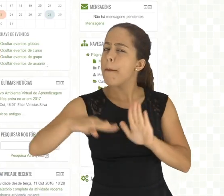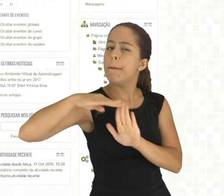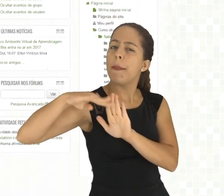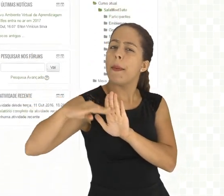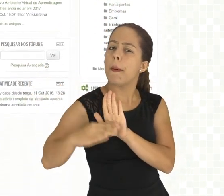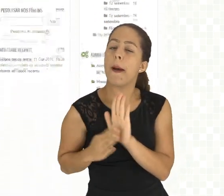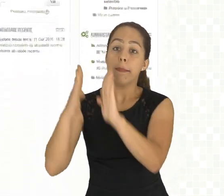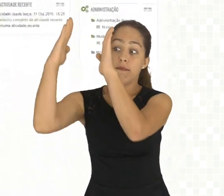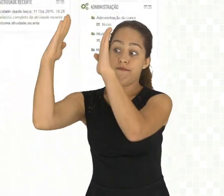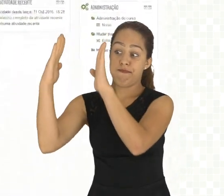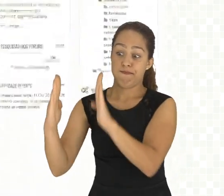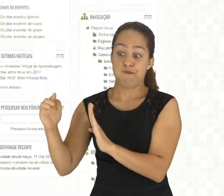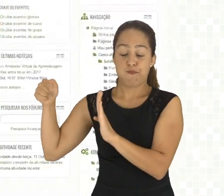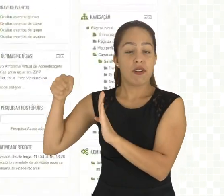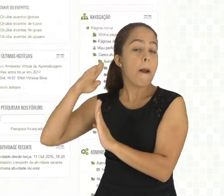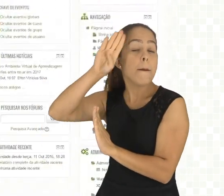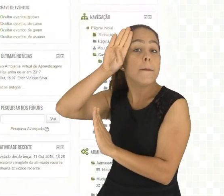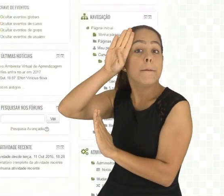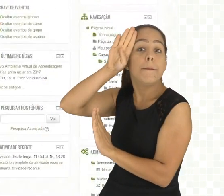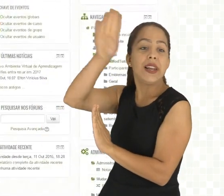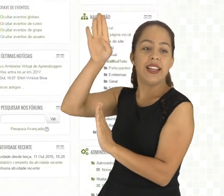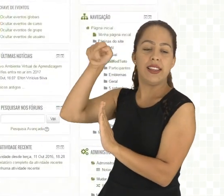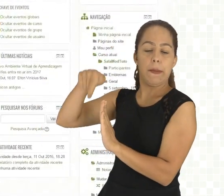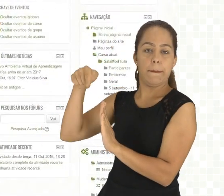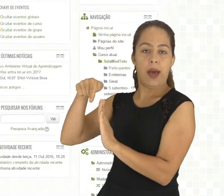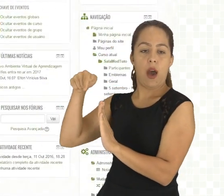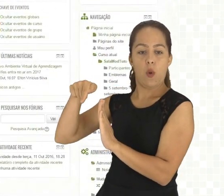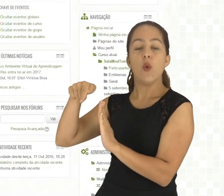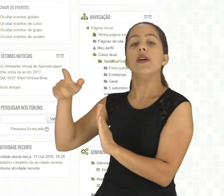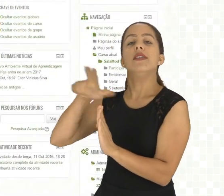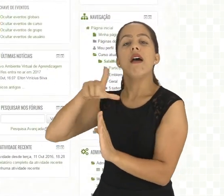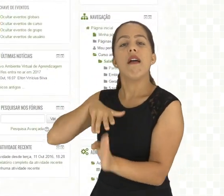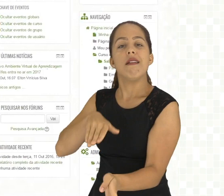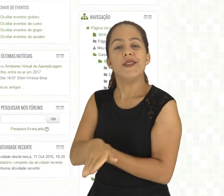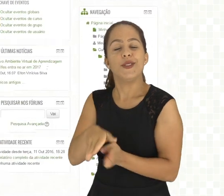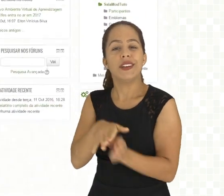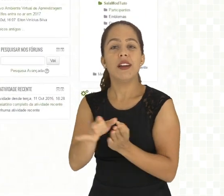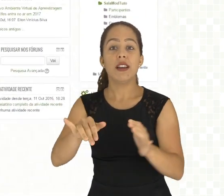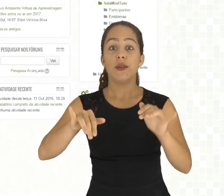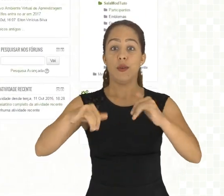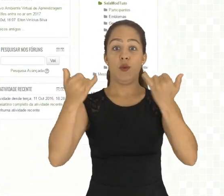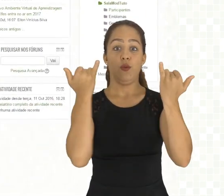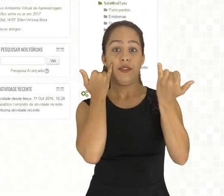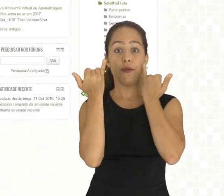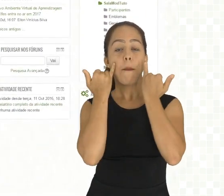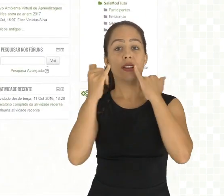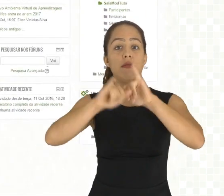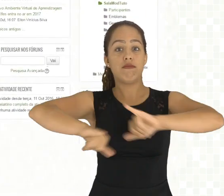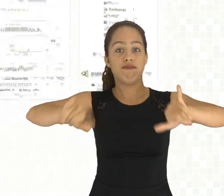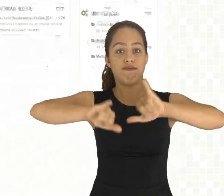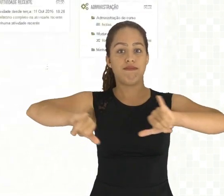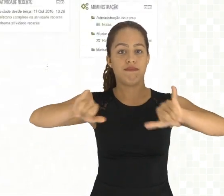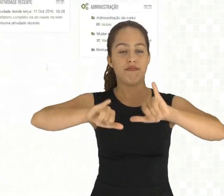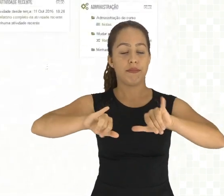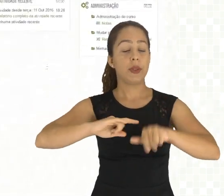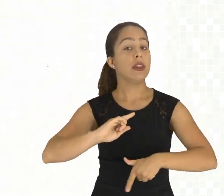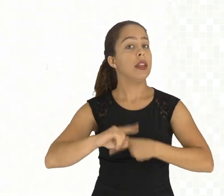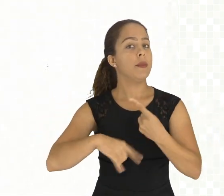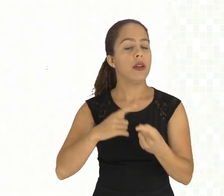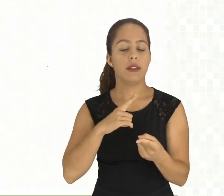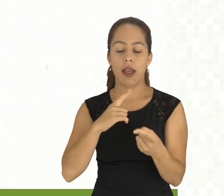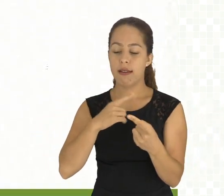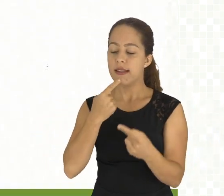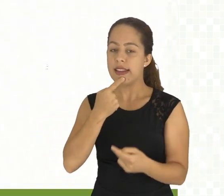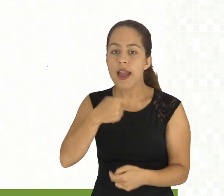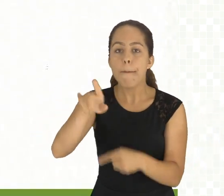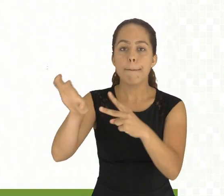esta é a coluna principal, que inicia com orientações, notícias e logo em seguida vem as semanas com os